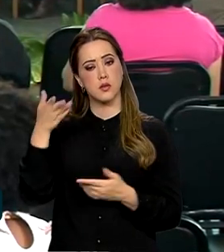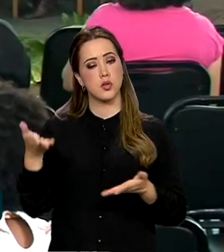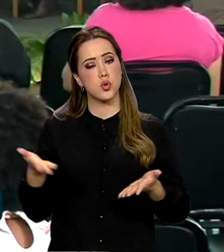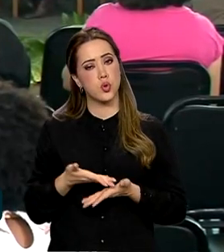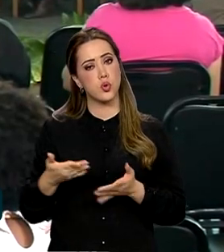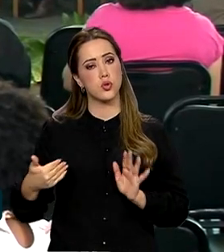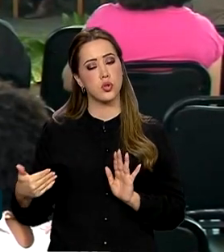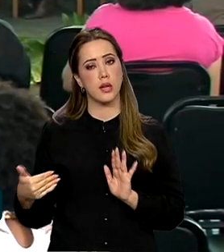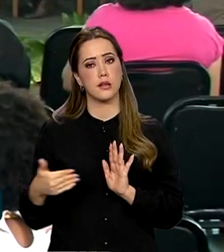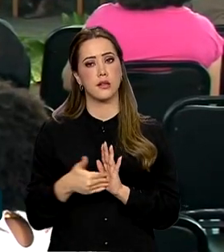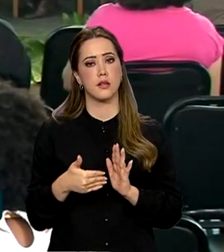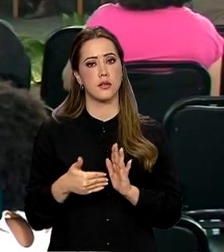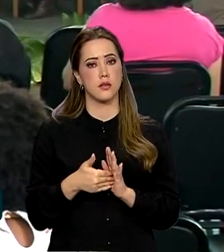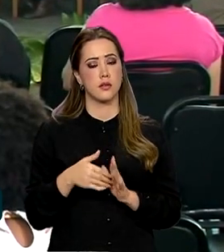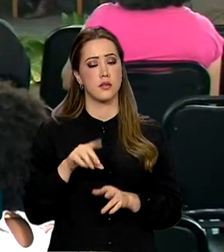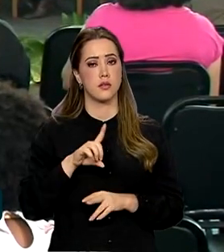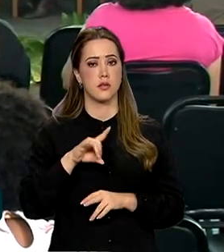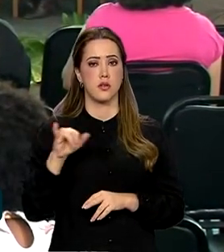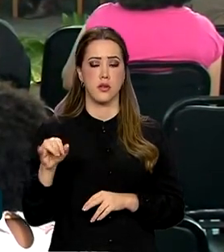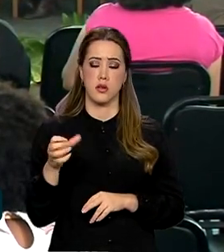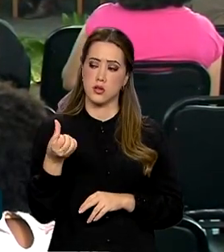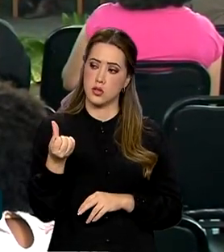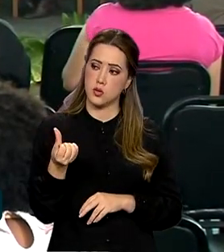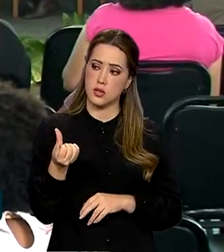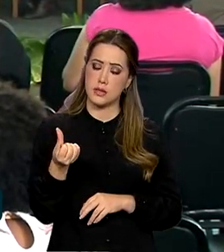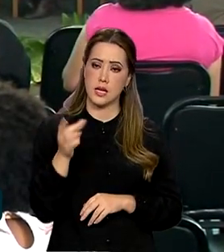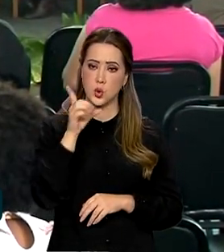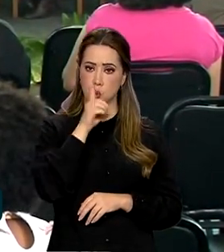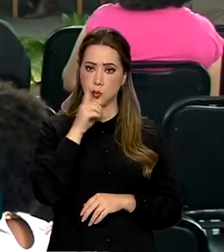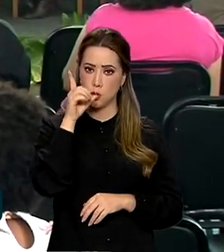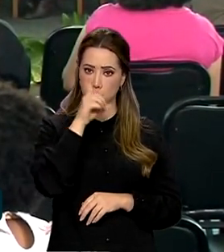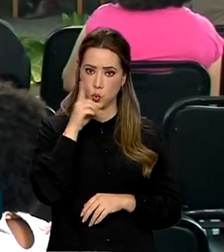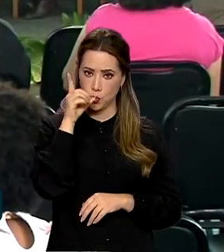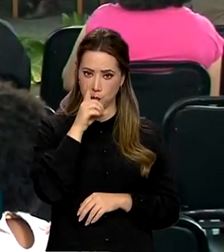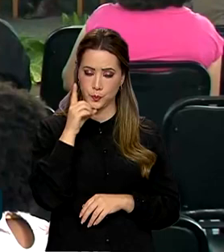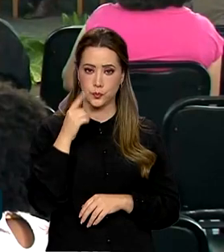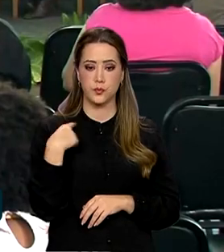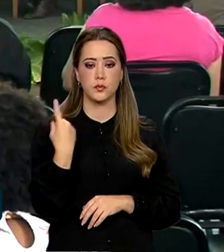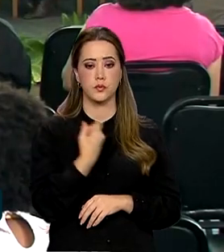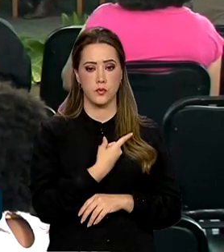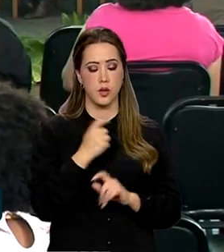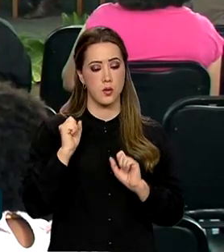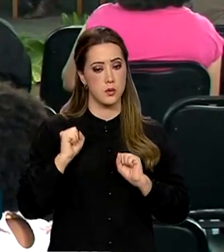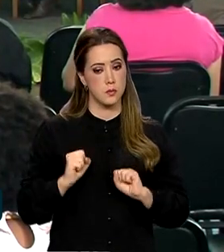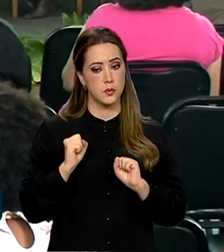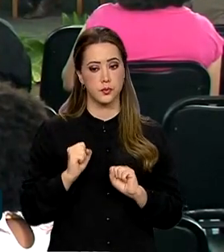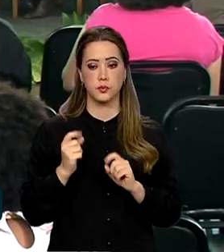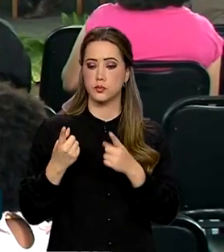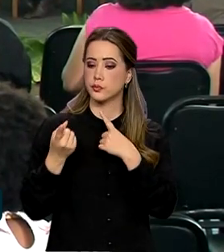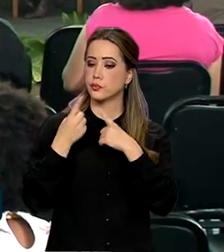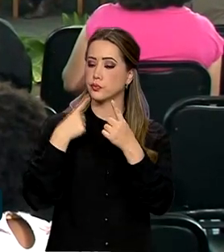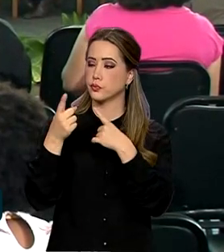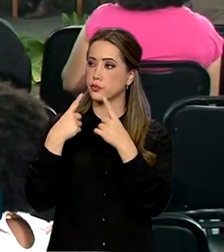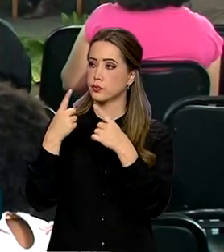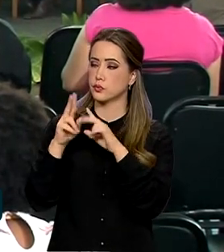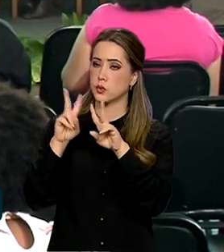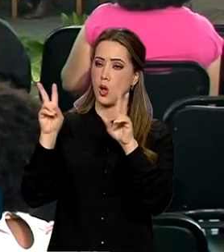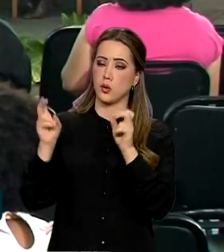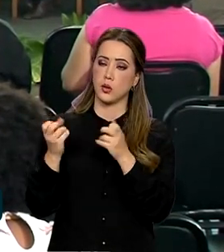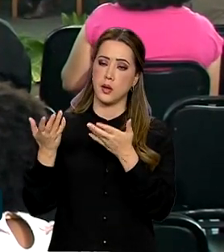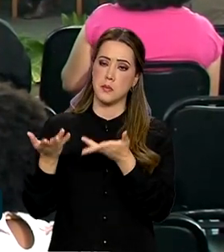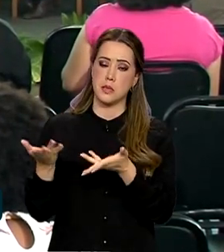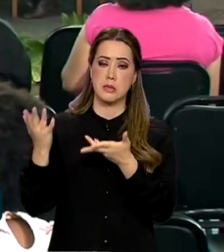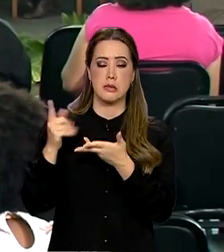o dia 6, até o domingo, nós possamos discutir as questões que